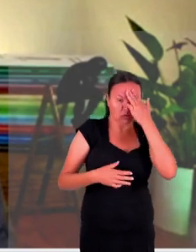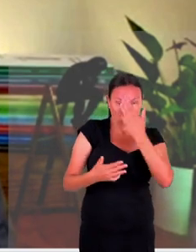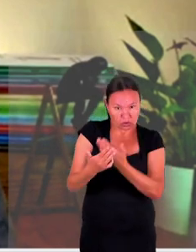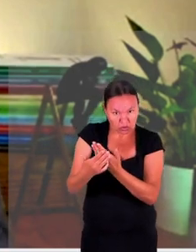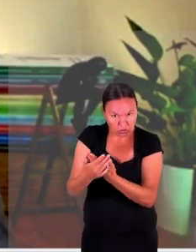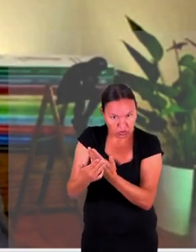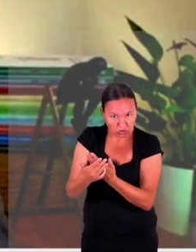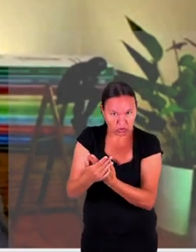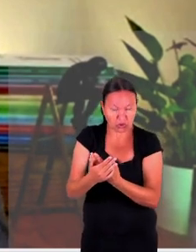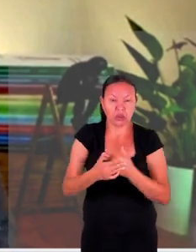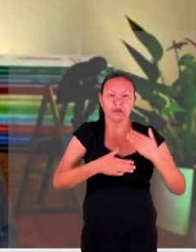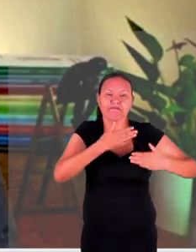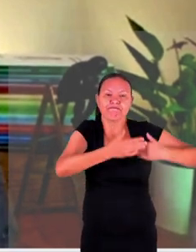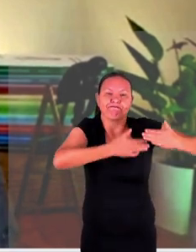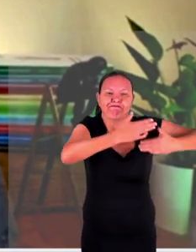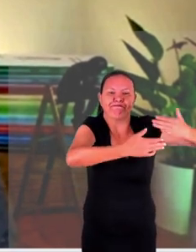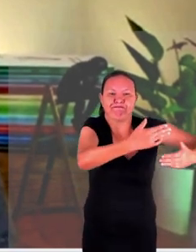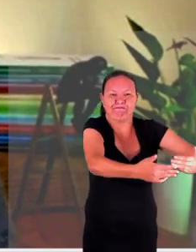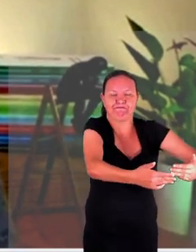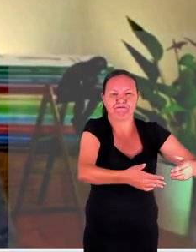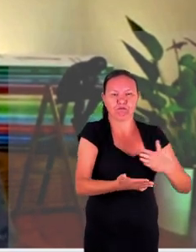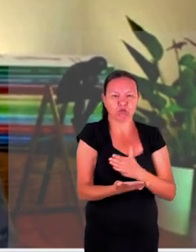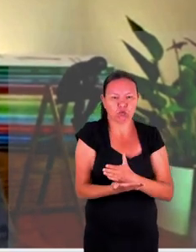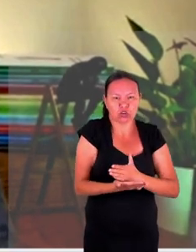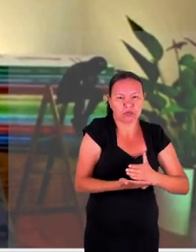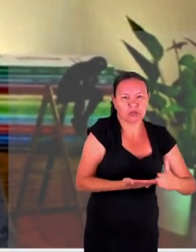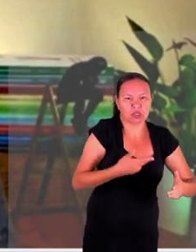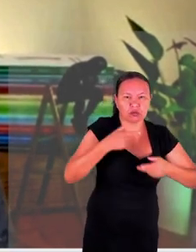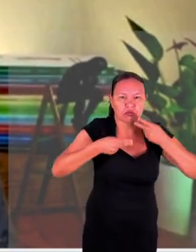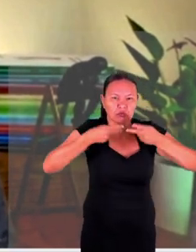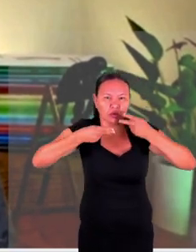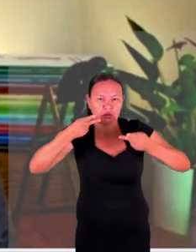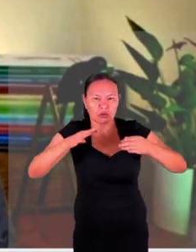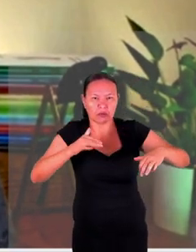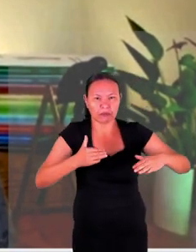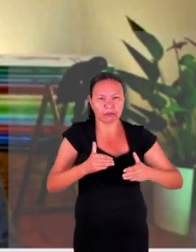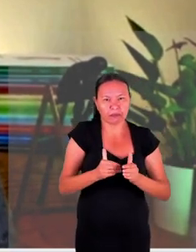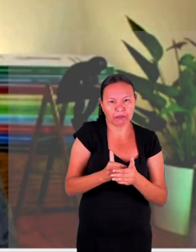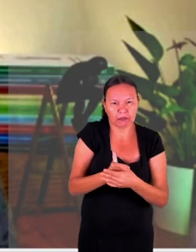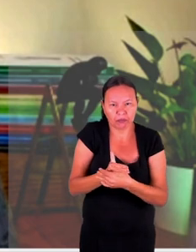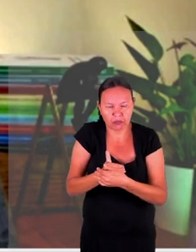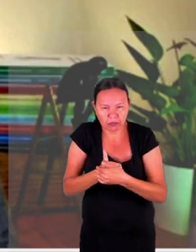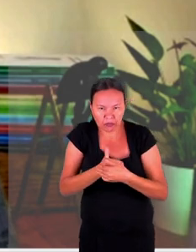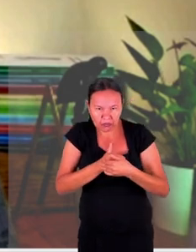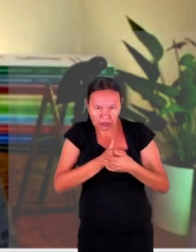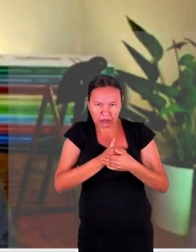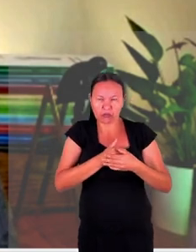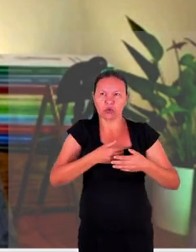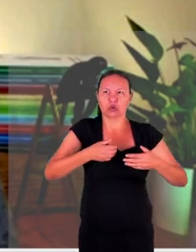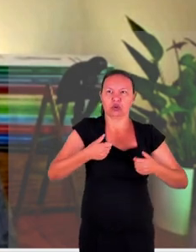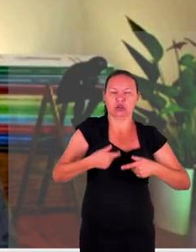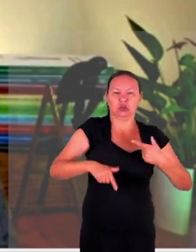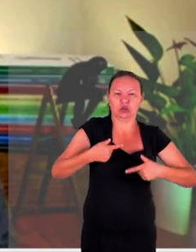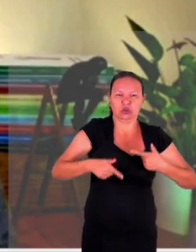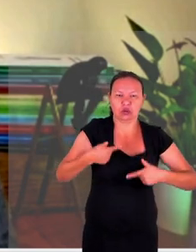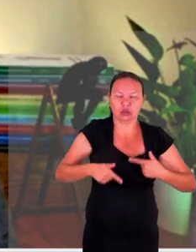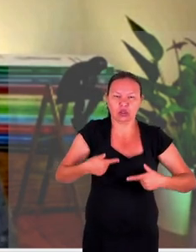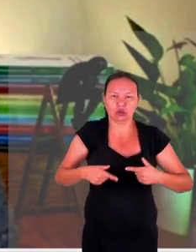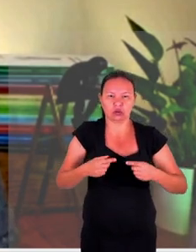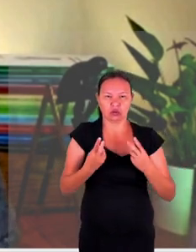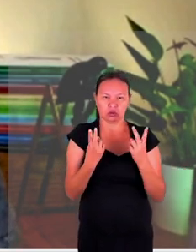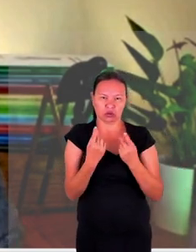continuar avançando se de início falava-se de proteção dos conflitos estritamente entre